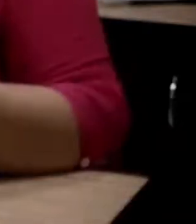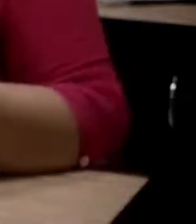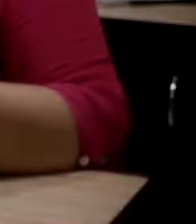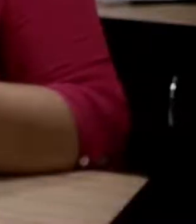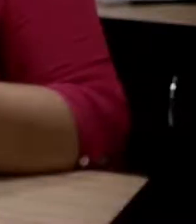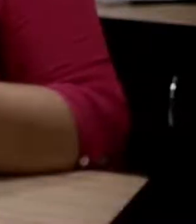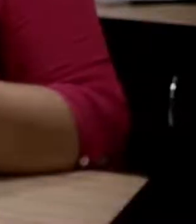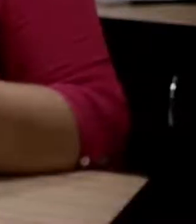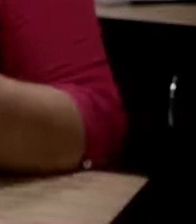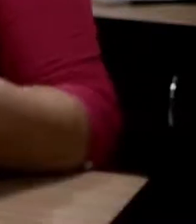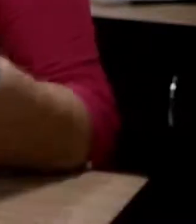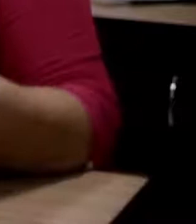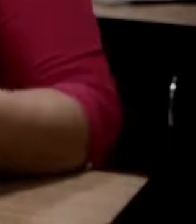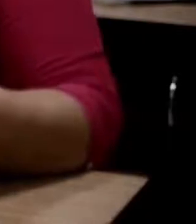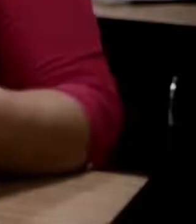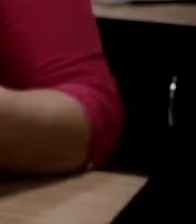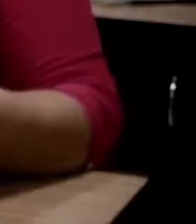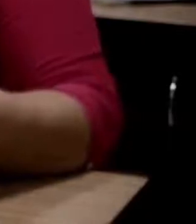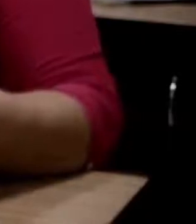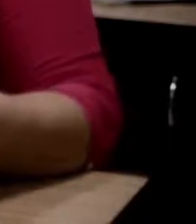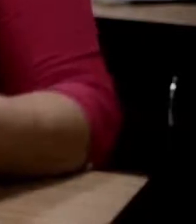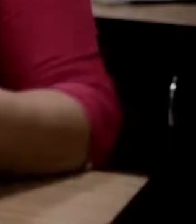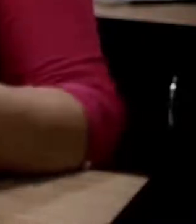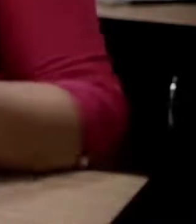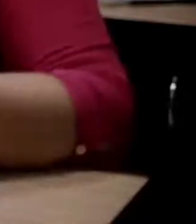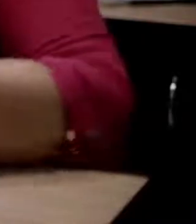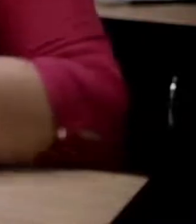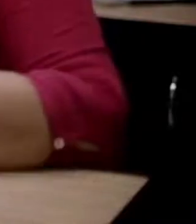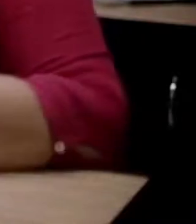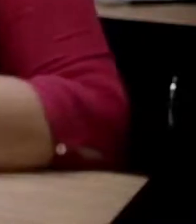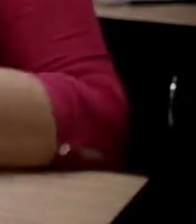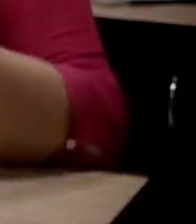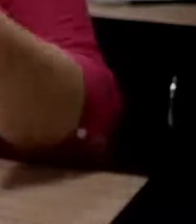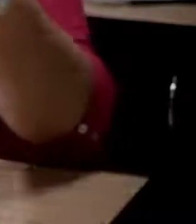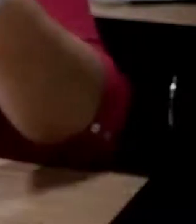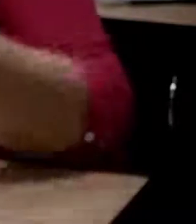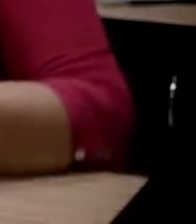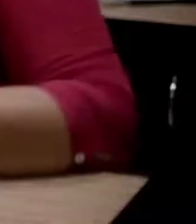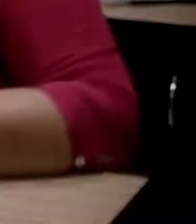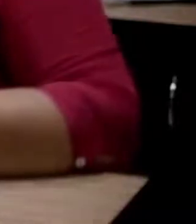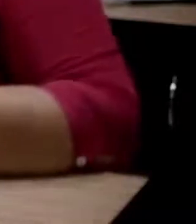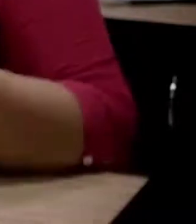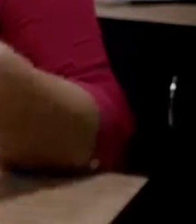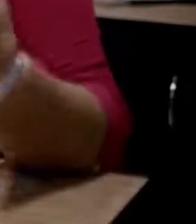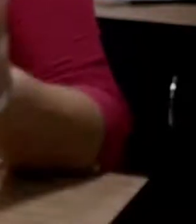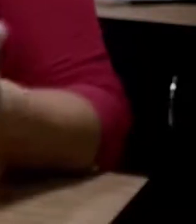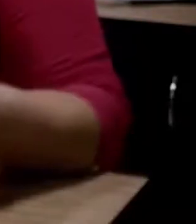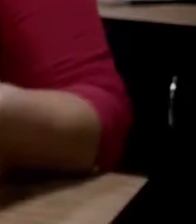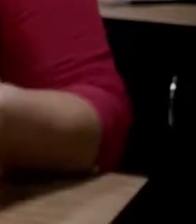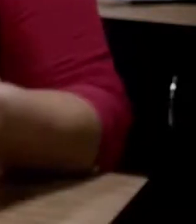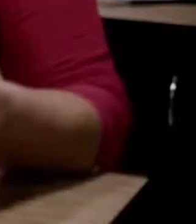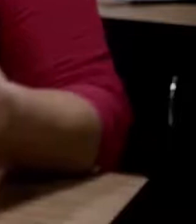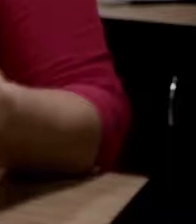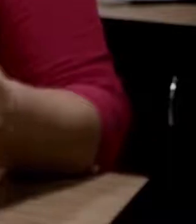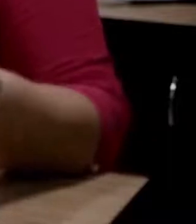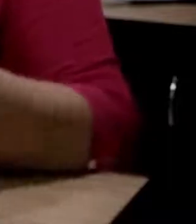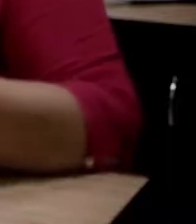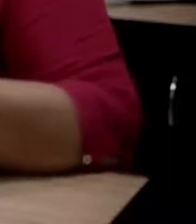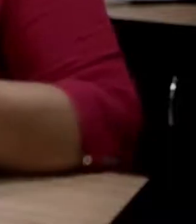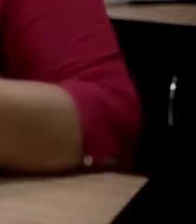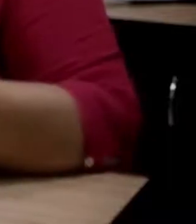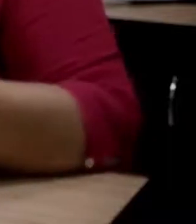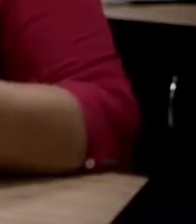responsáveis e um contexto. Eu ouvi muito como as pessoas que são pobres e que são do interior,